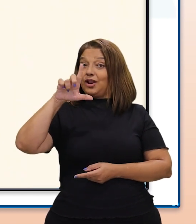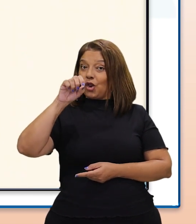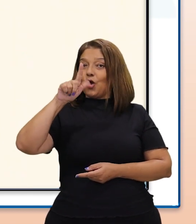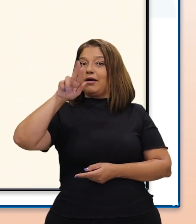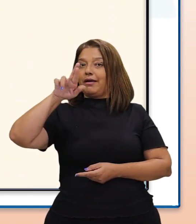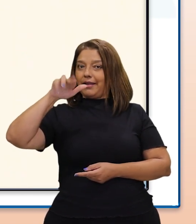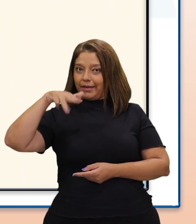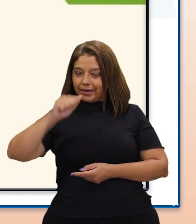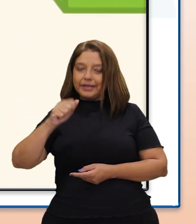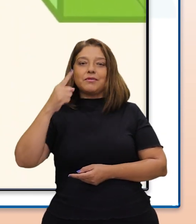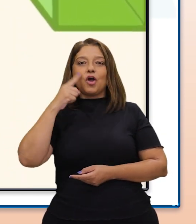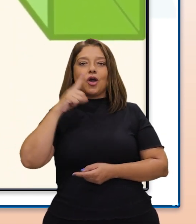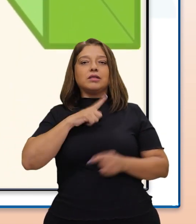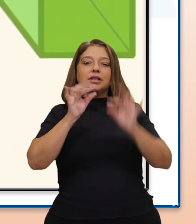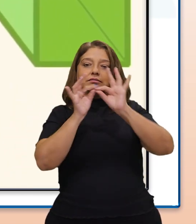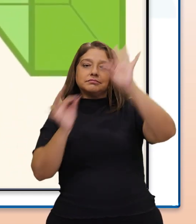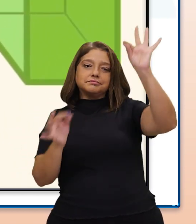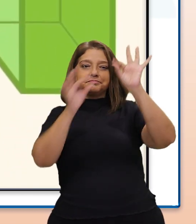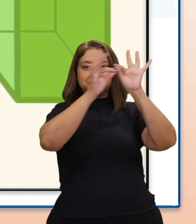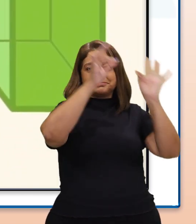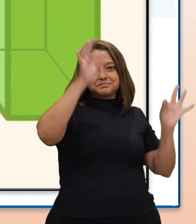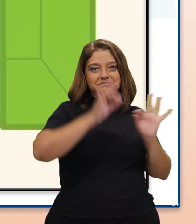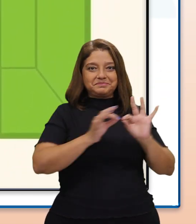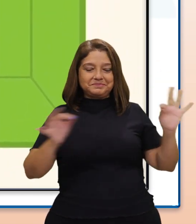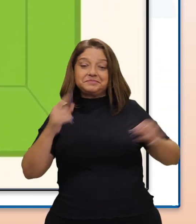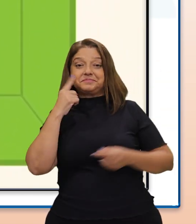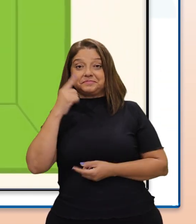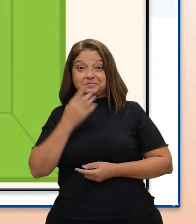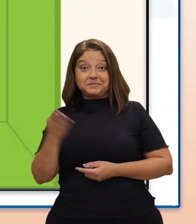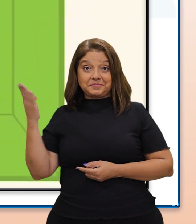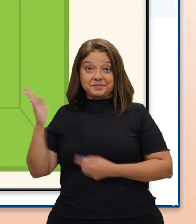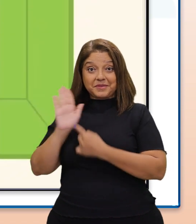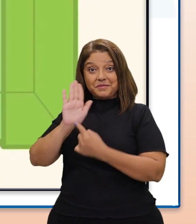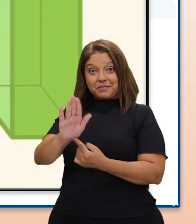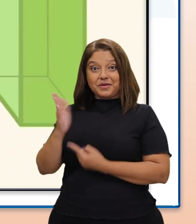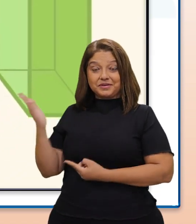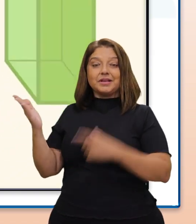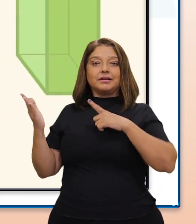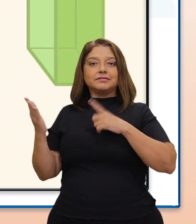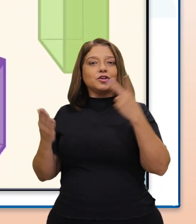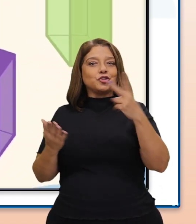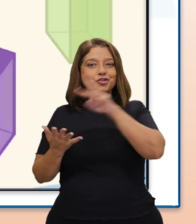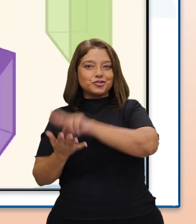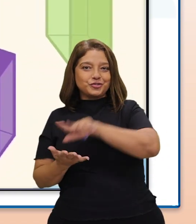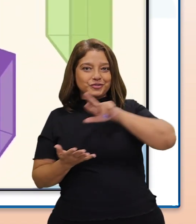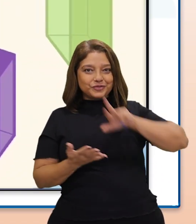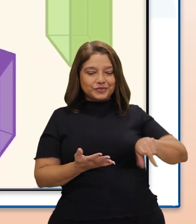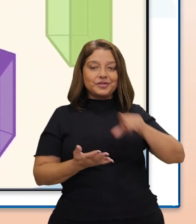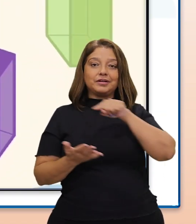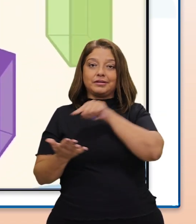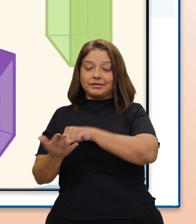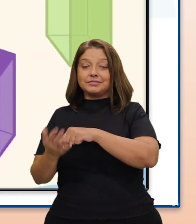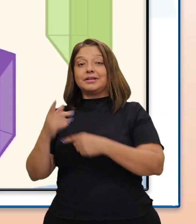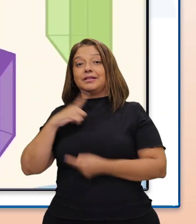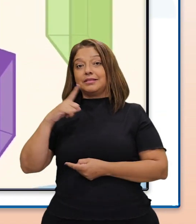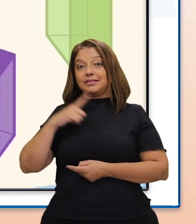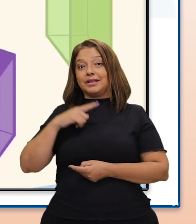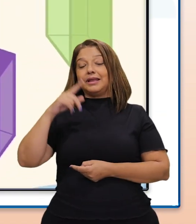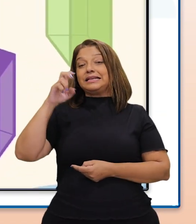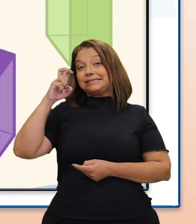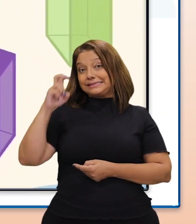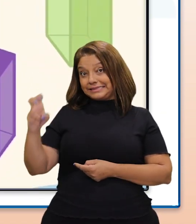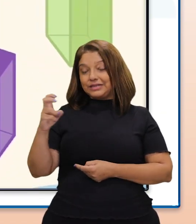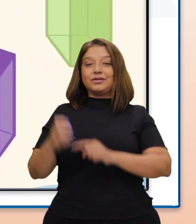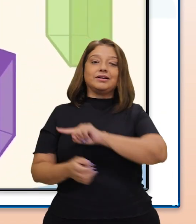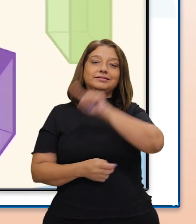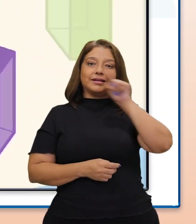distância entre suas bases. Na imagem, podemos observar dois diferentes prismas, o prisma pentagonal e